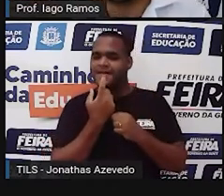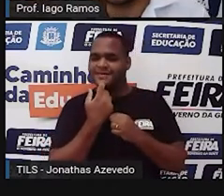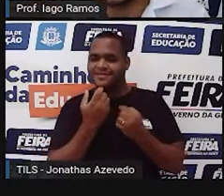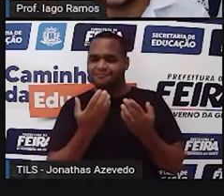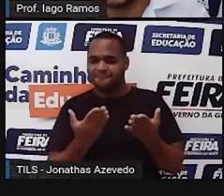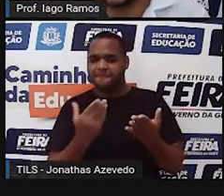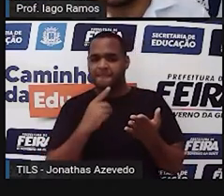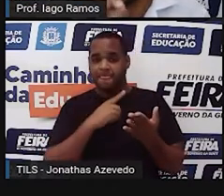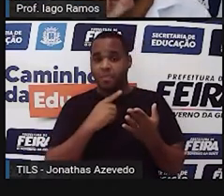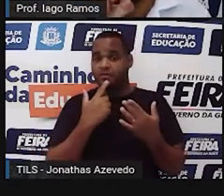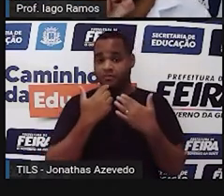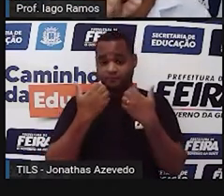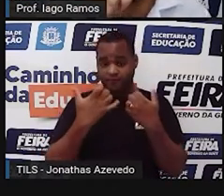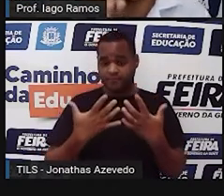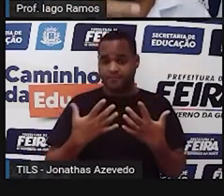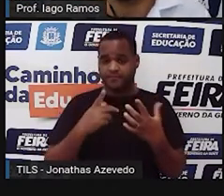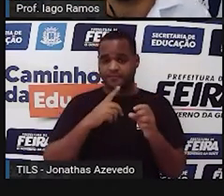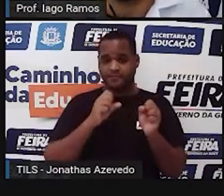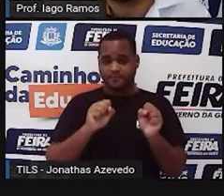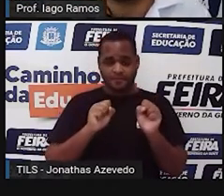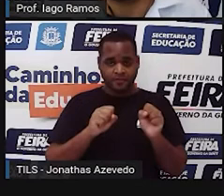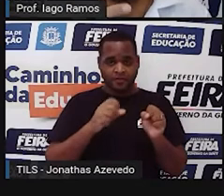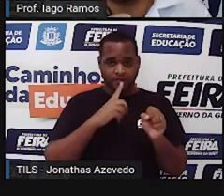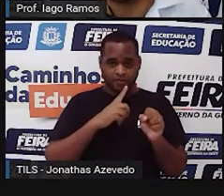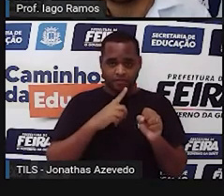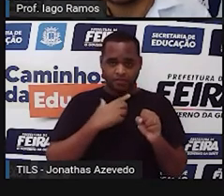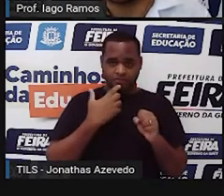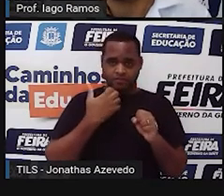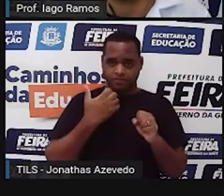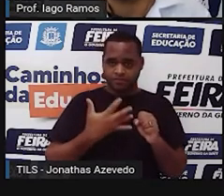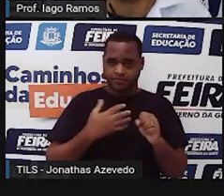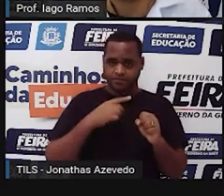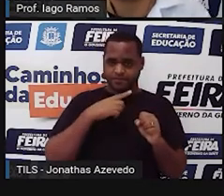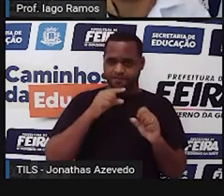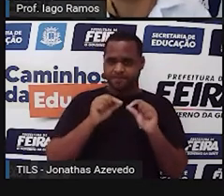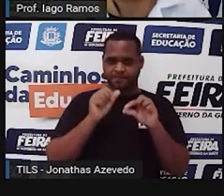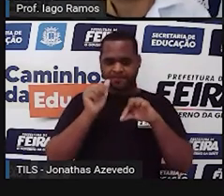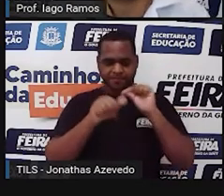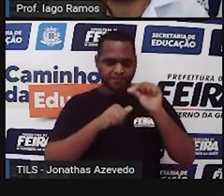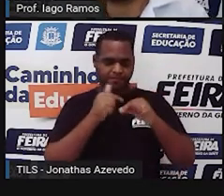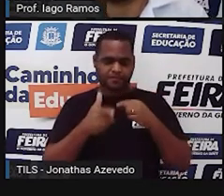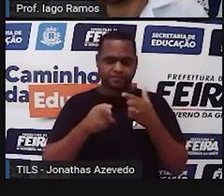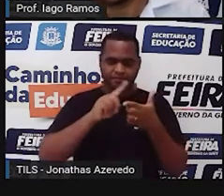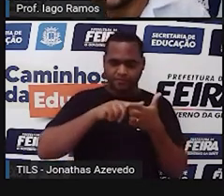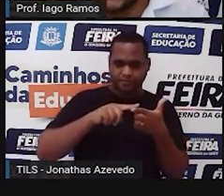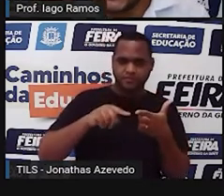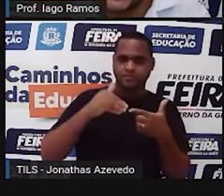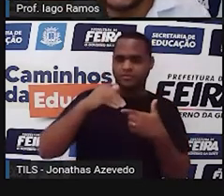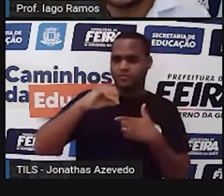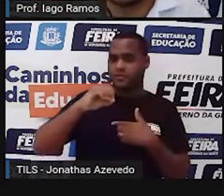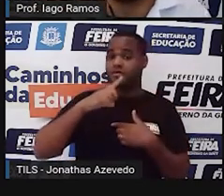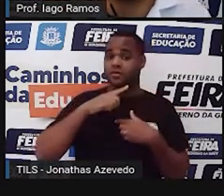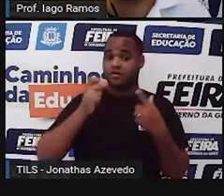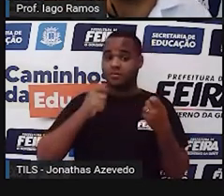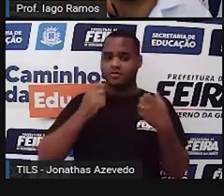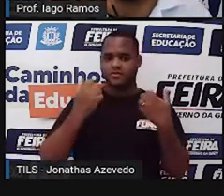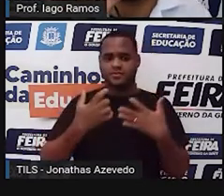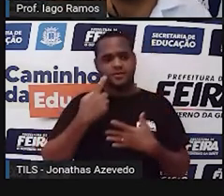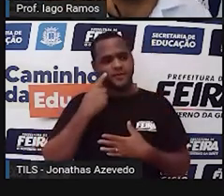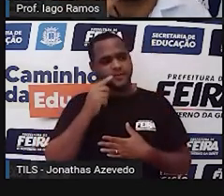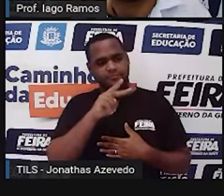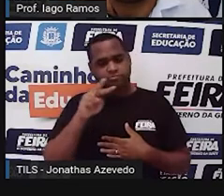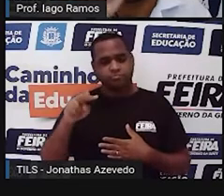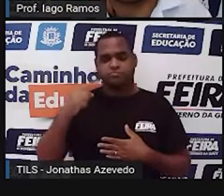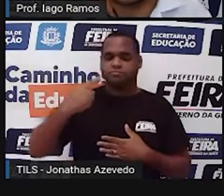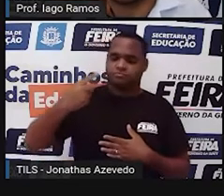ele está dizendo que quando vai para a esquerda, para transformar, você divide por 10. E isso aí você vai vendo de 1